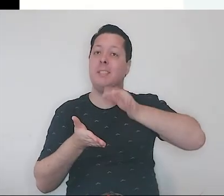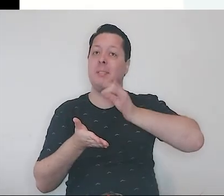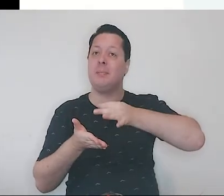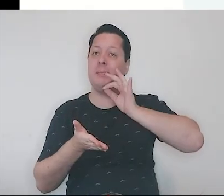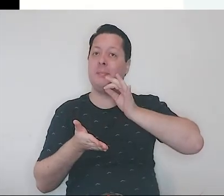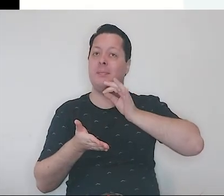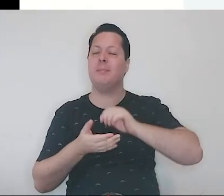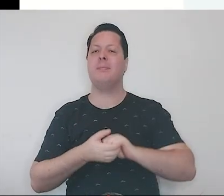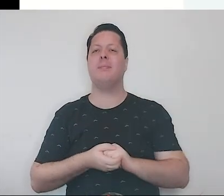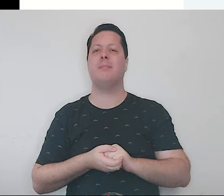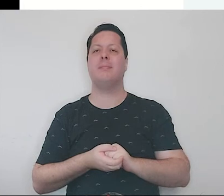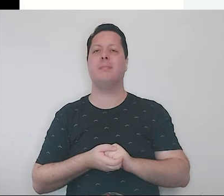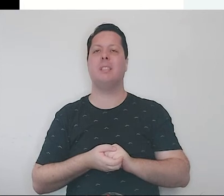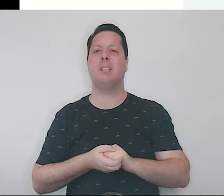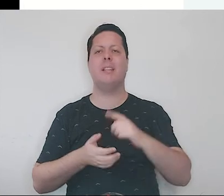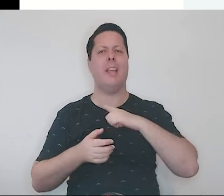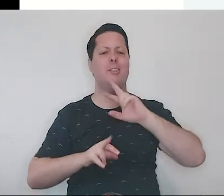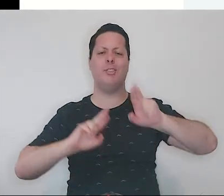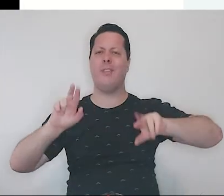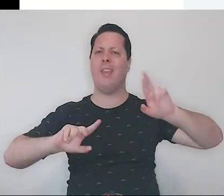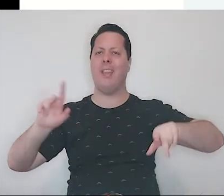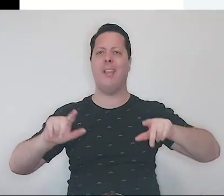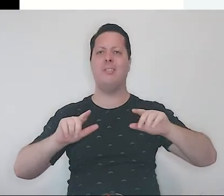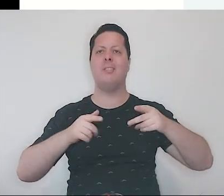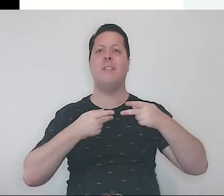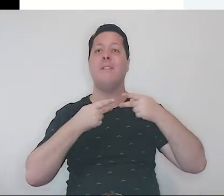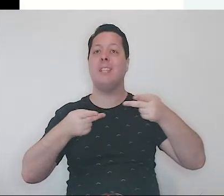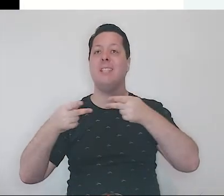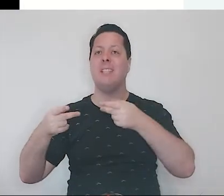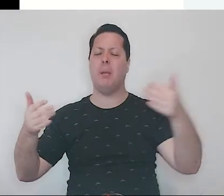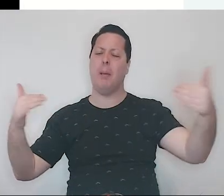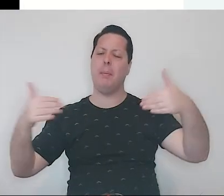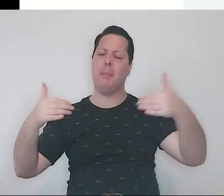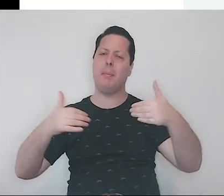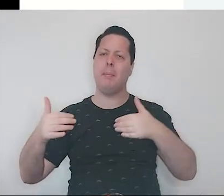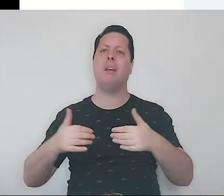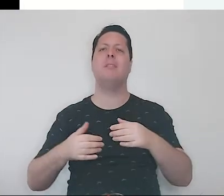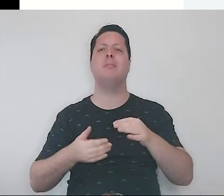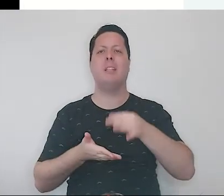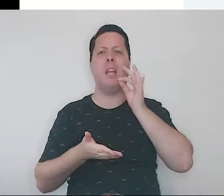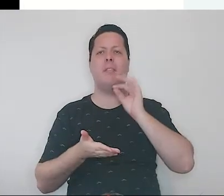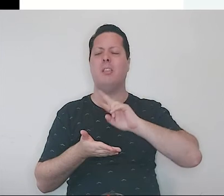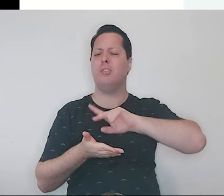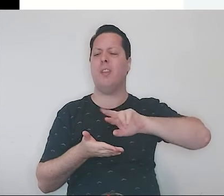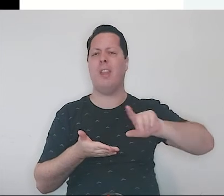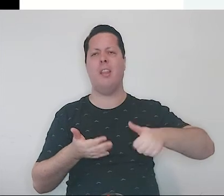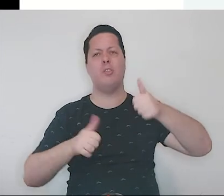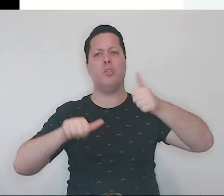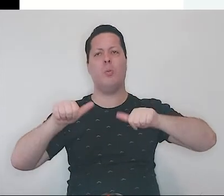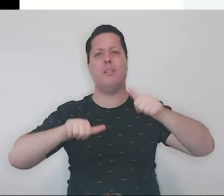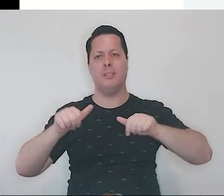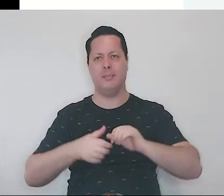aos visitantes, o café é de qualidade, vindo de vários lugares.